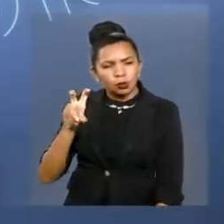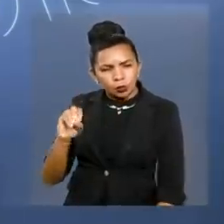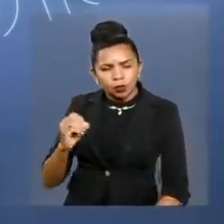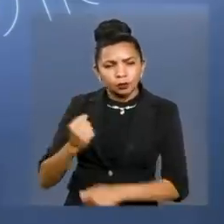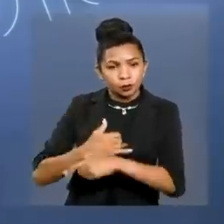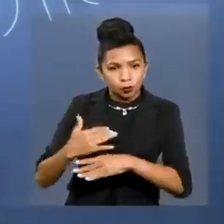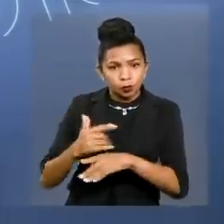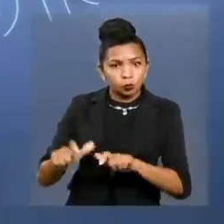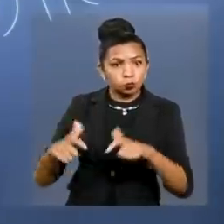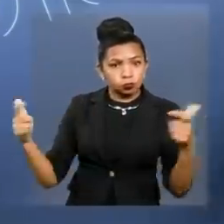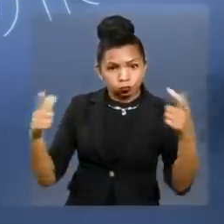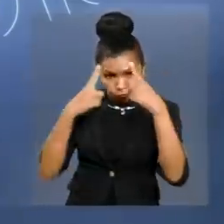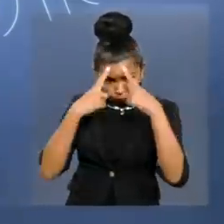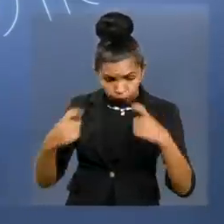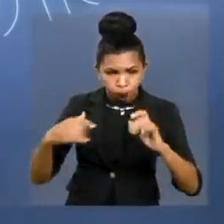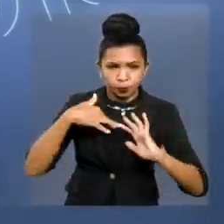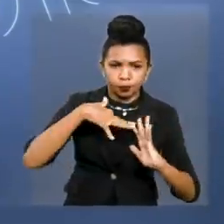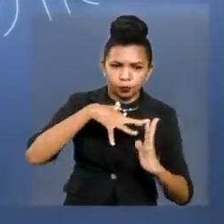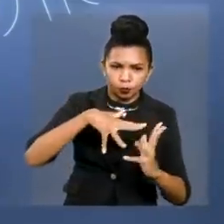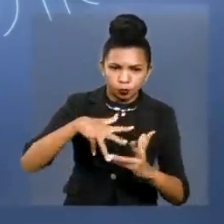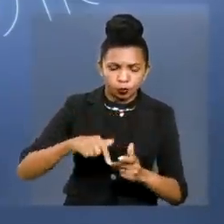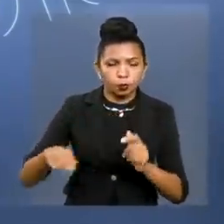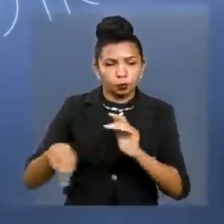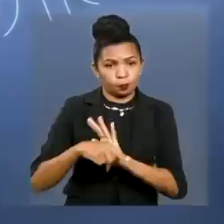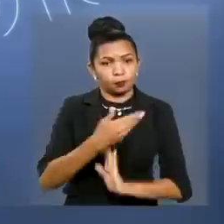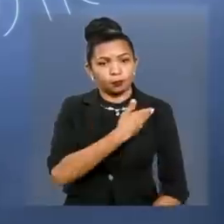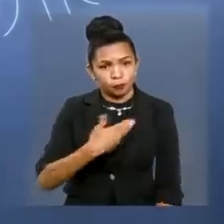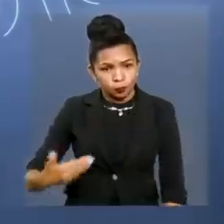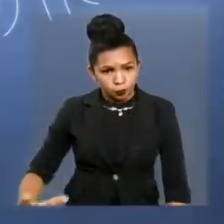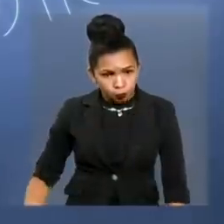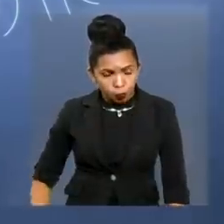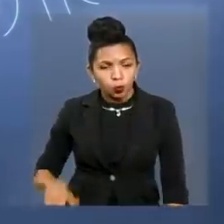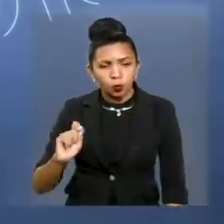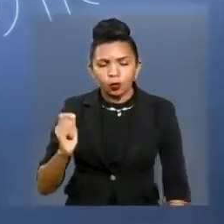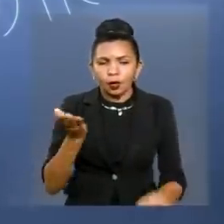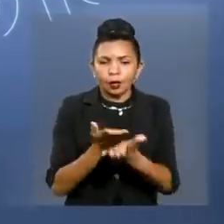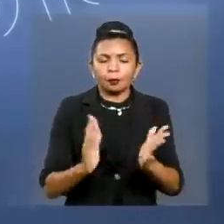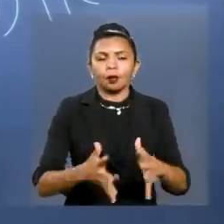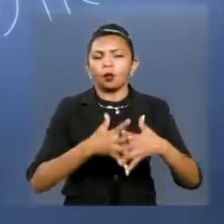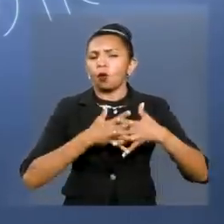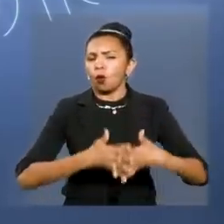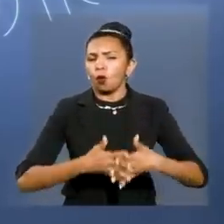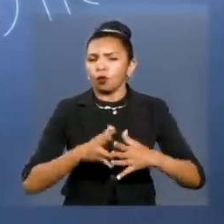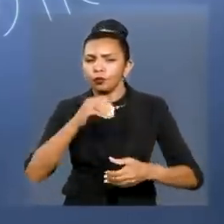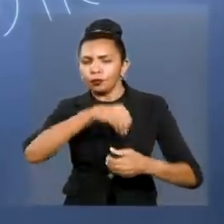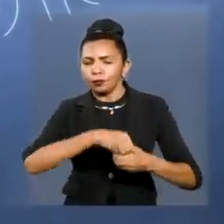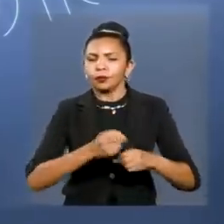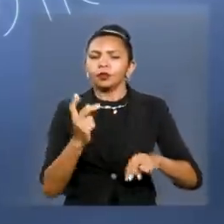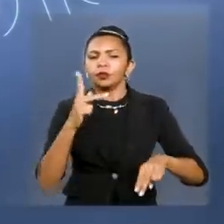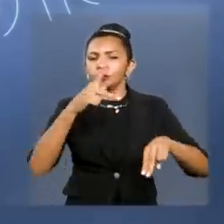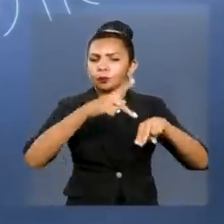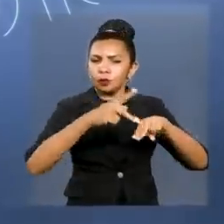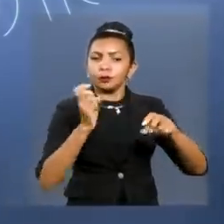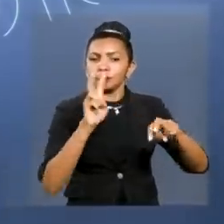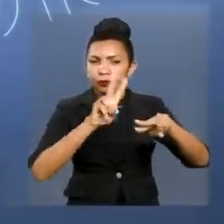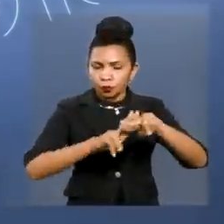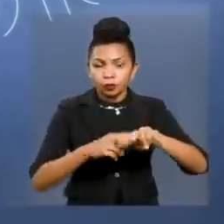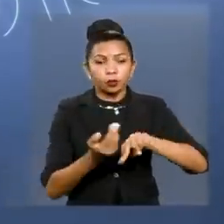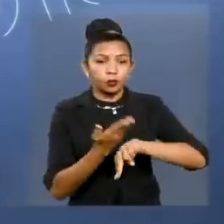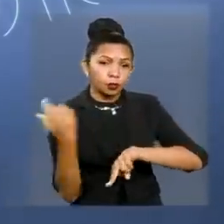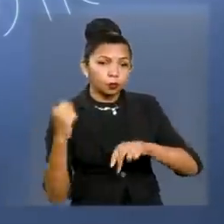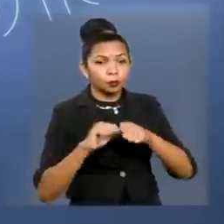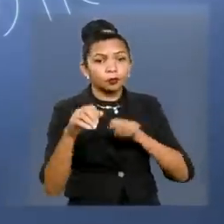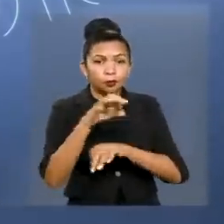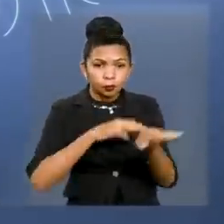mais violentas do mundo. Patrimônio do nosso governo. E acabamos com aquelas confusões em pedrinhas. Nós vamos fazer,